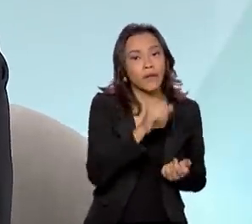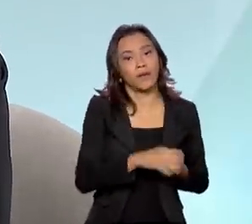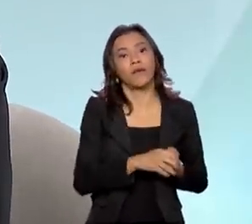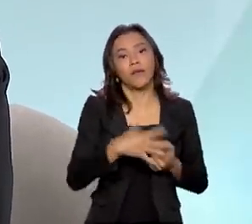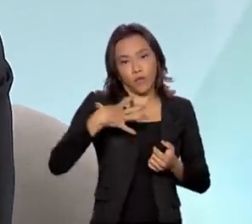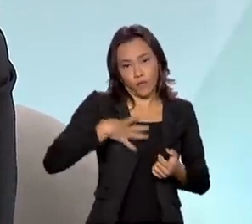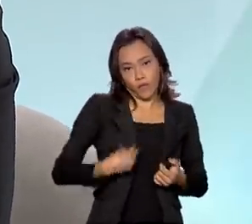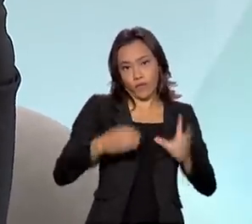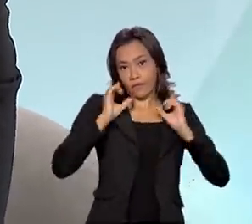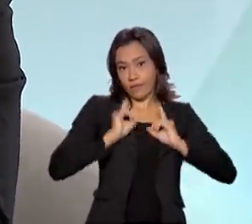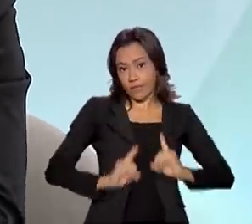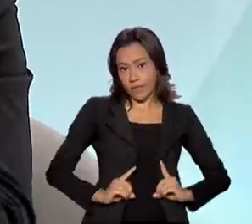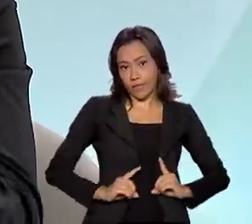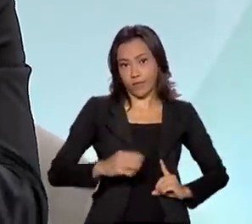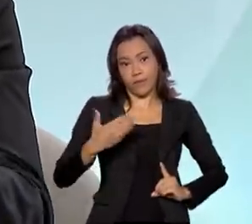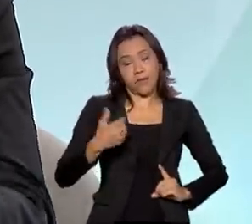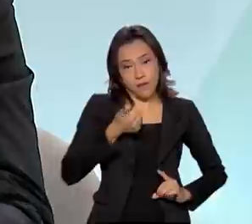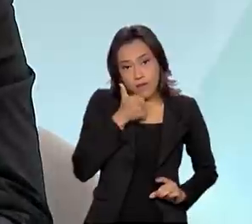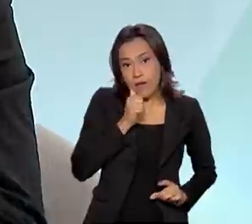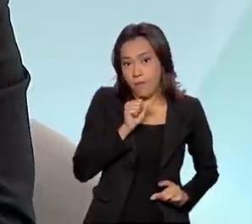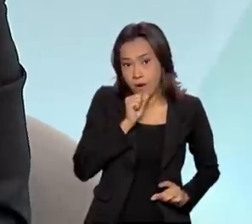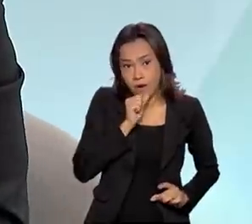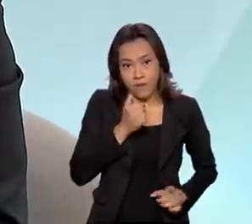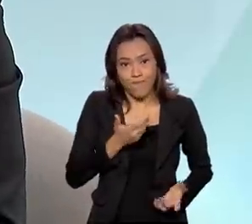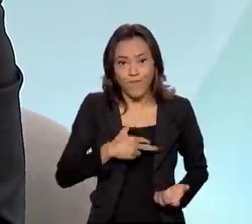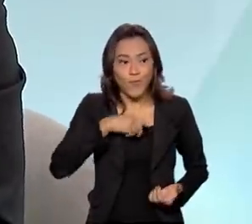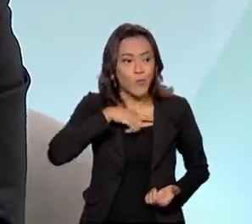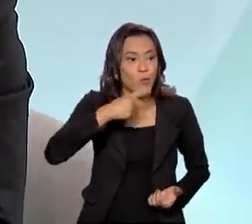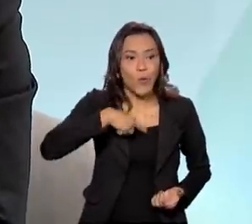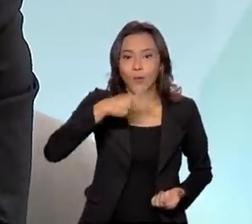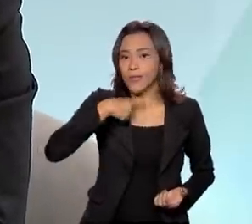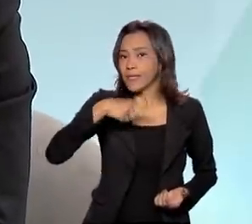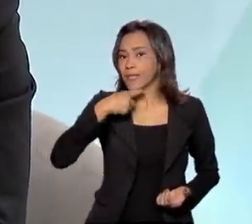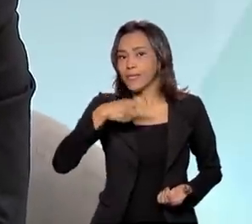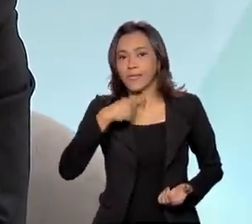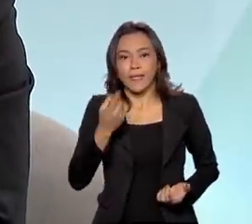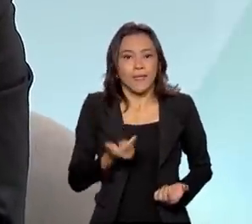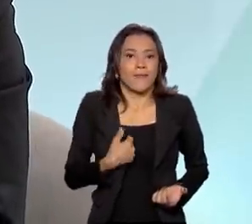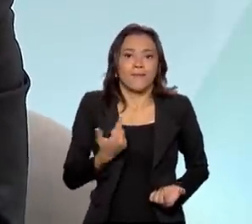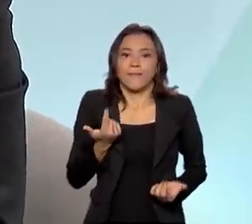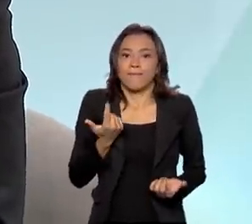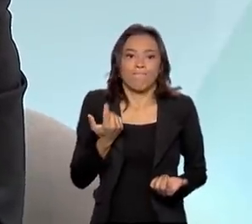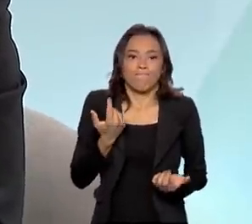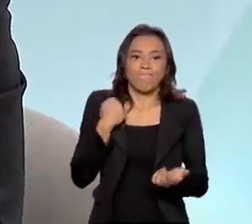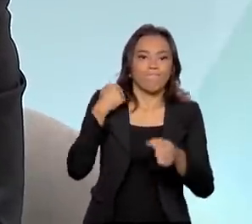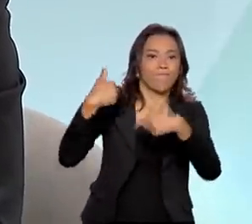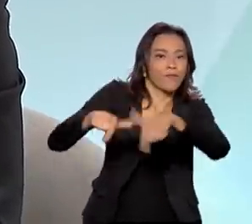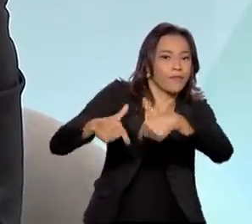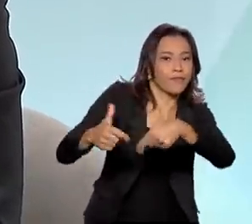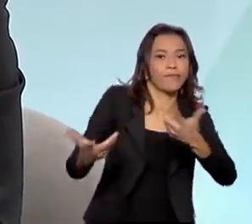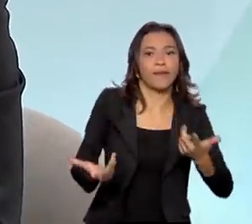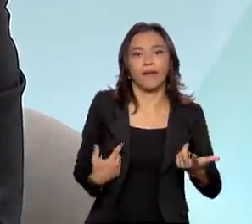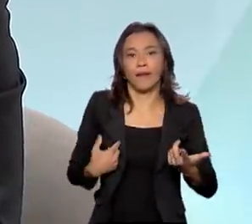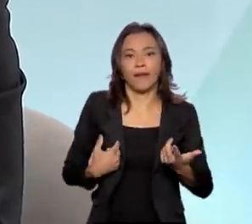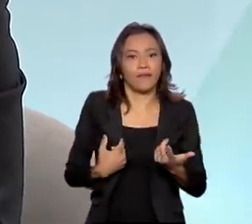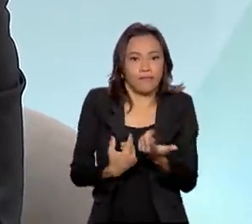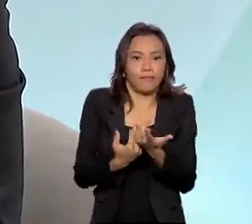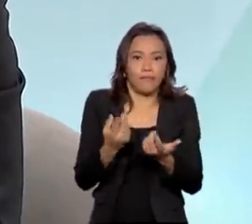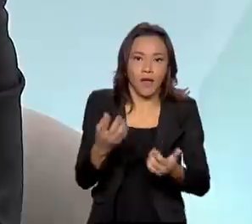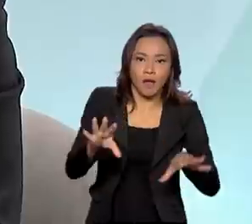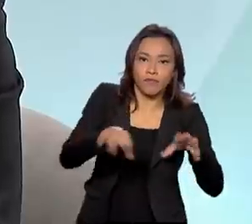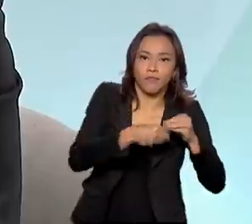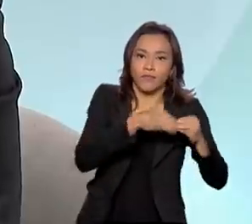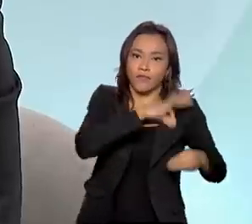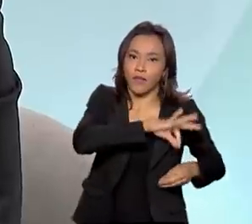microcefalia, que ela, portanto, pela condição que ela está, ela não pode, portanto, ascender ao sustento da sua família.